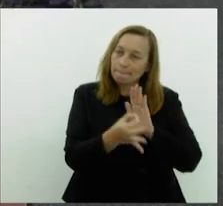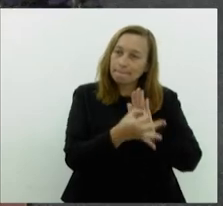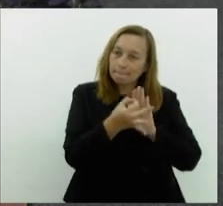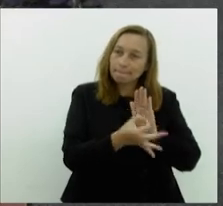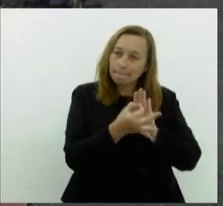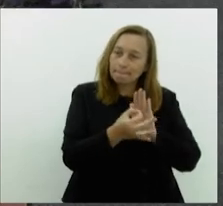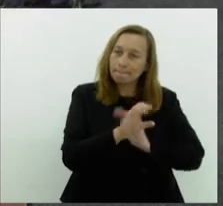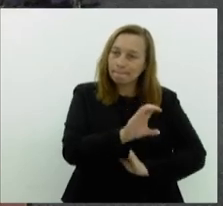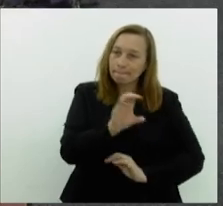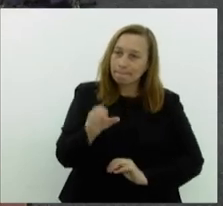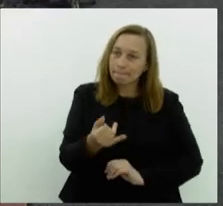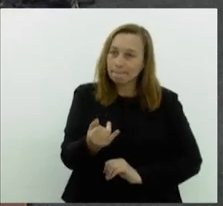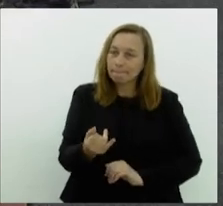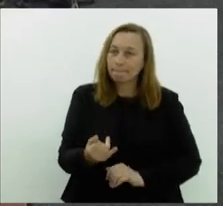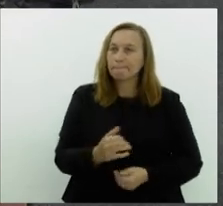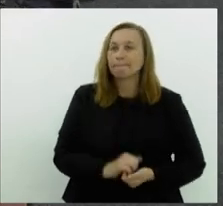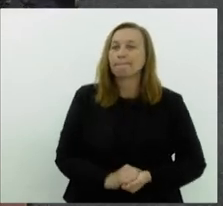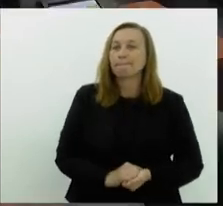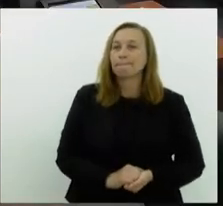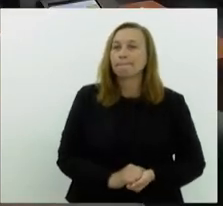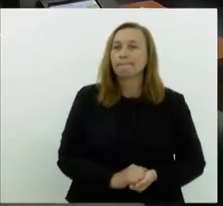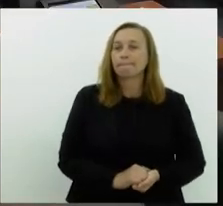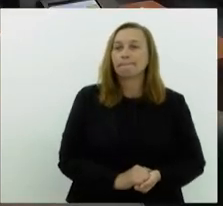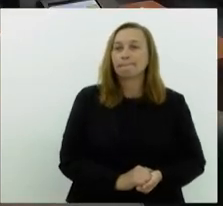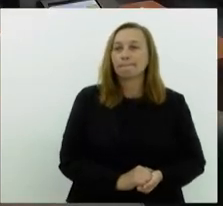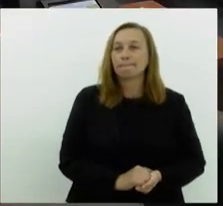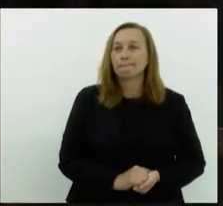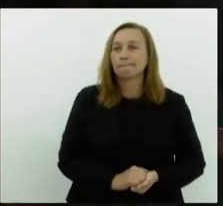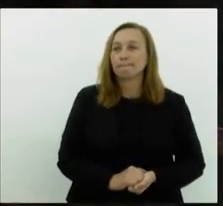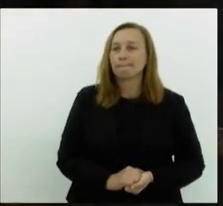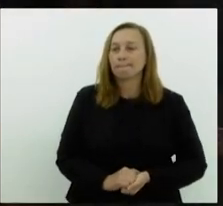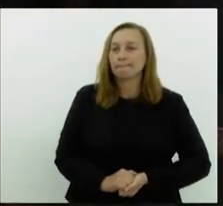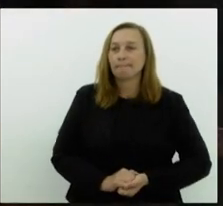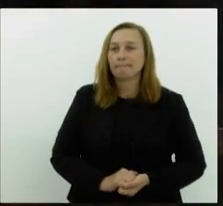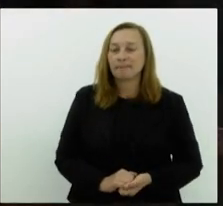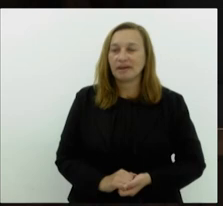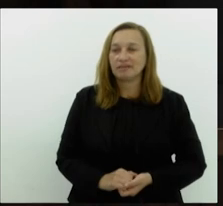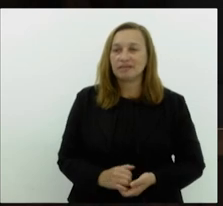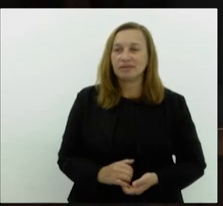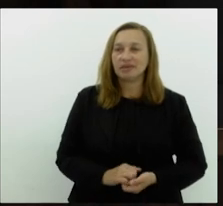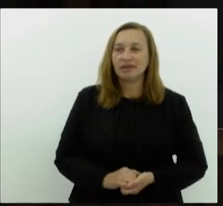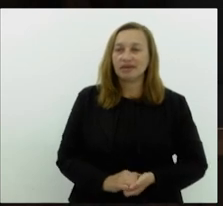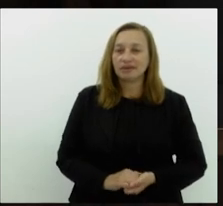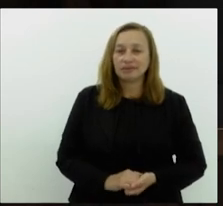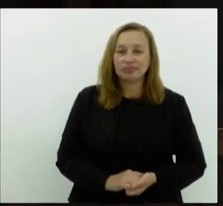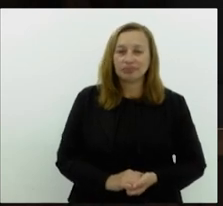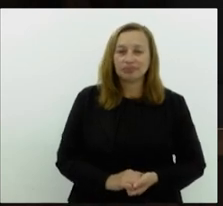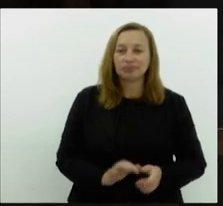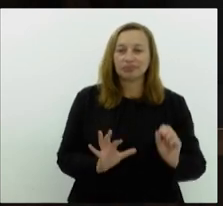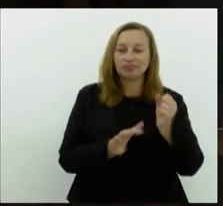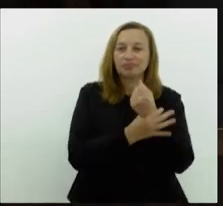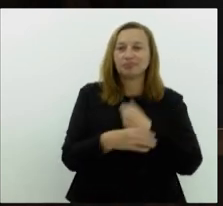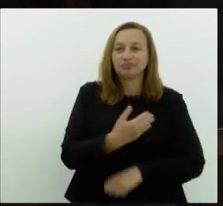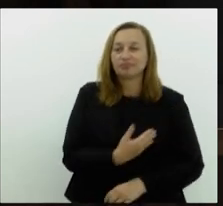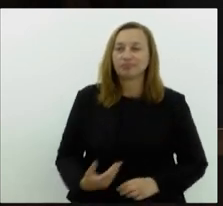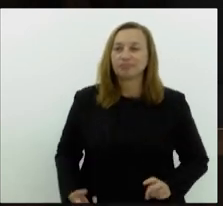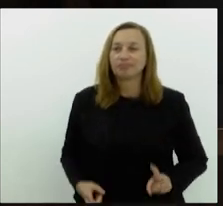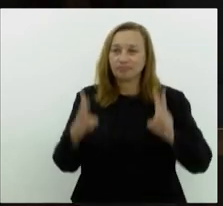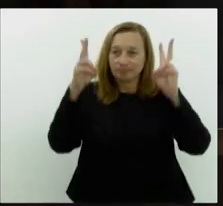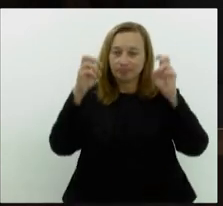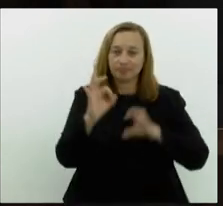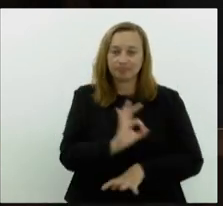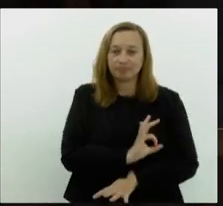já dado, tá bom? Muito obrigado. minha nobre deputada, Carla Machado. Segurança Pública e Assunto